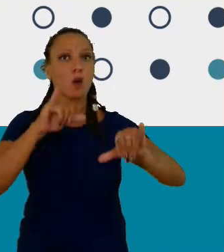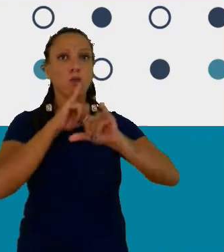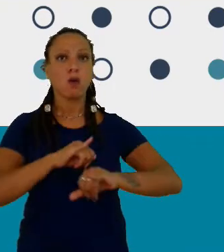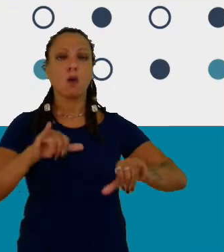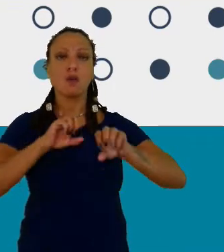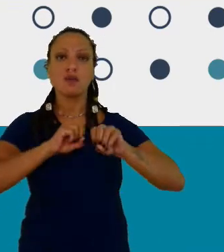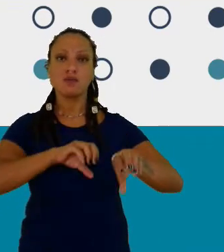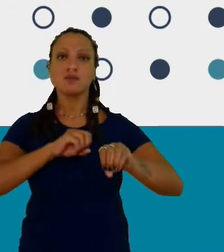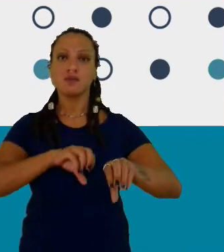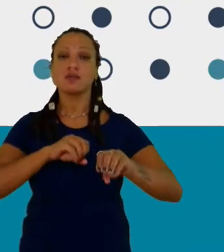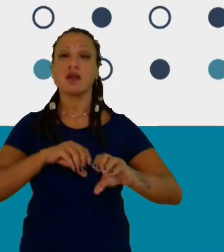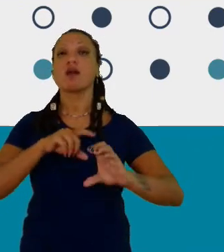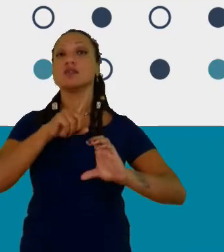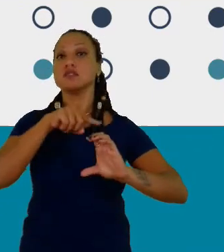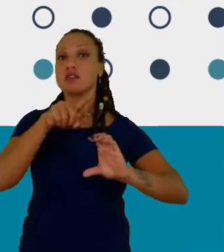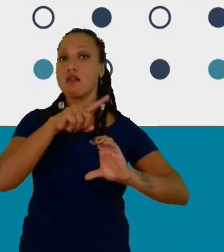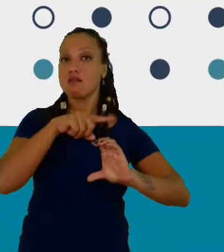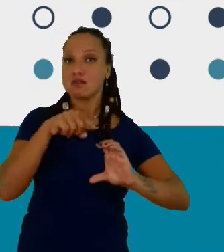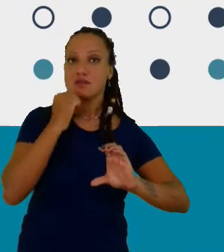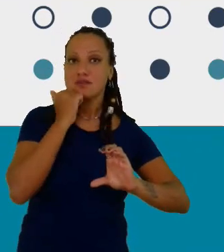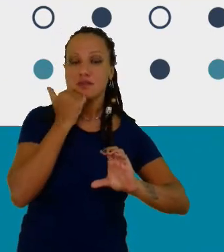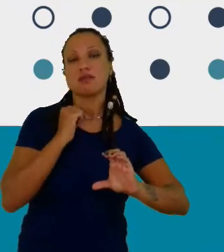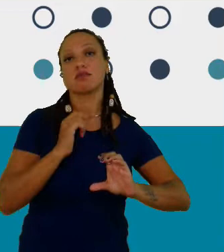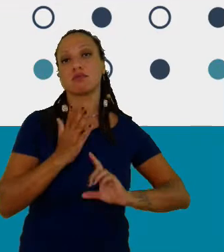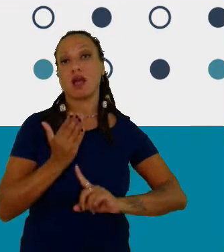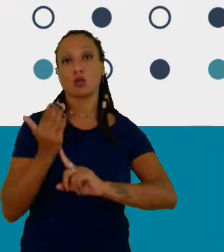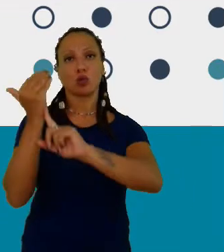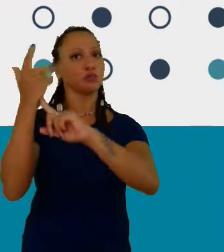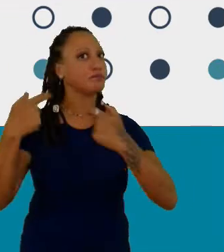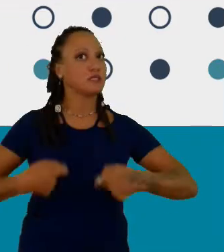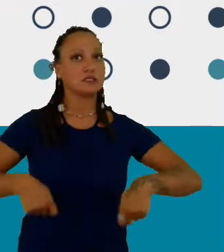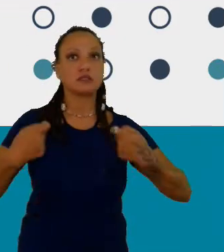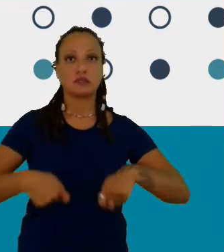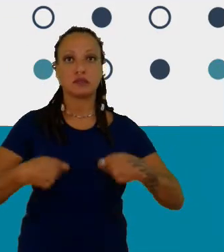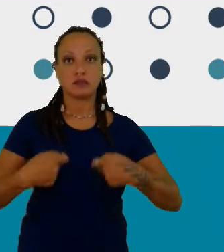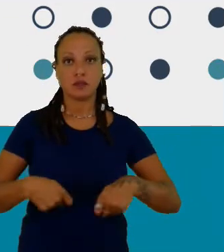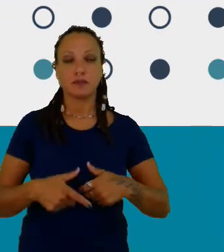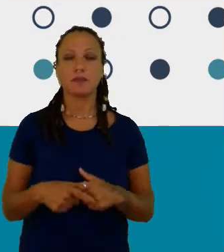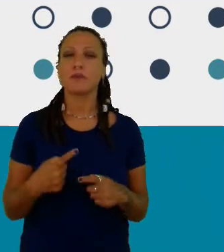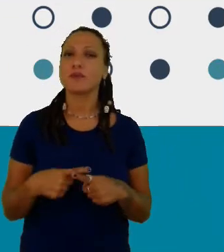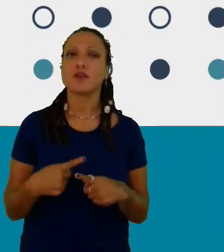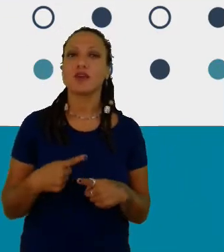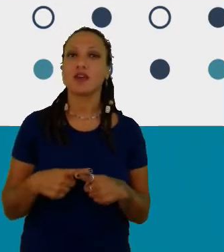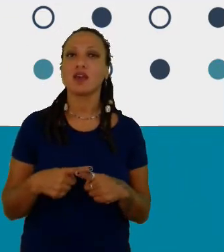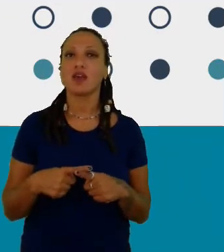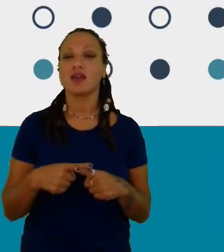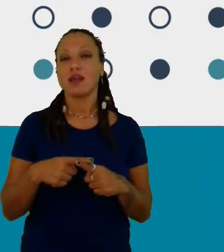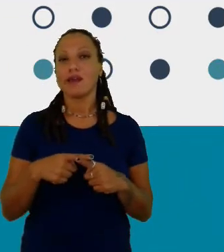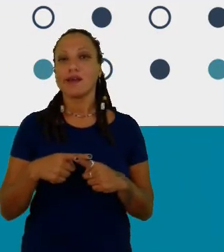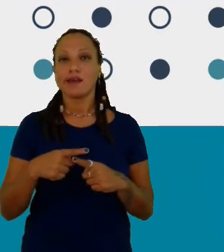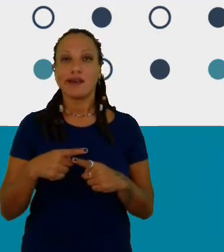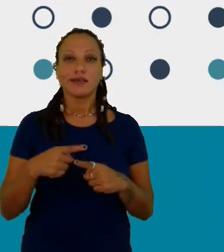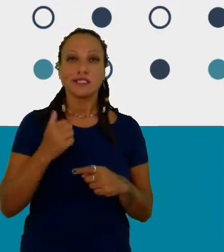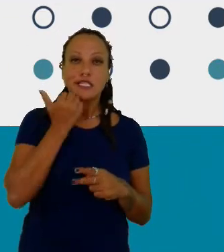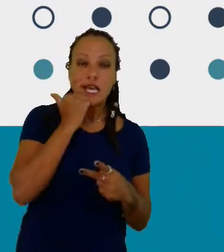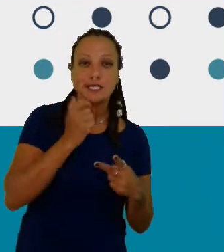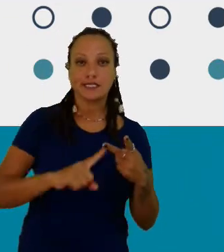e tecnologia. A demanda para ciências, tecnologia e matemática, o STEM,